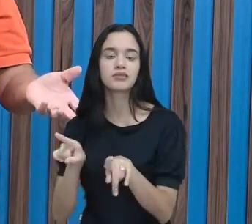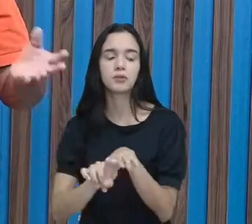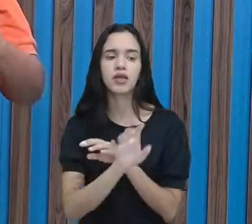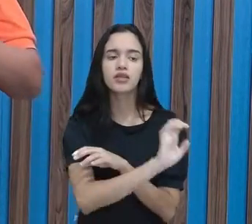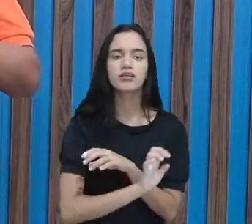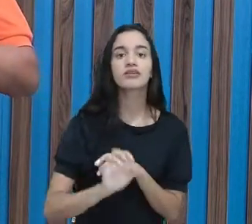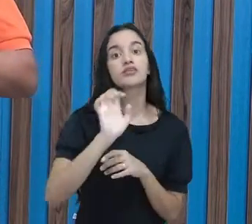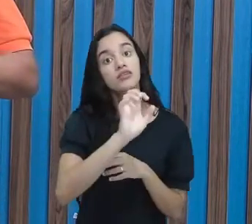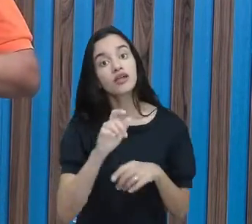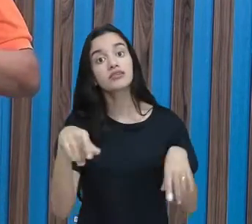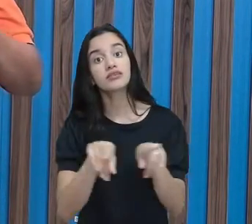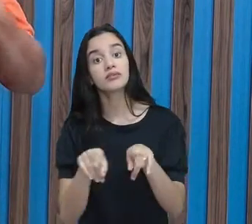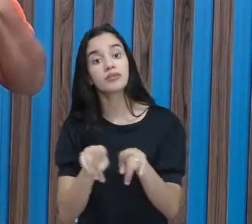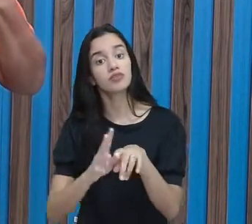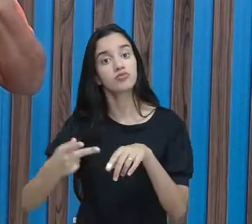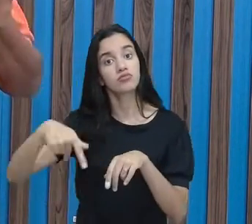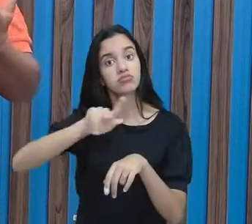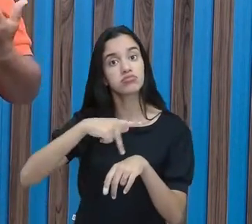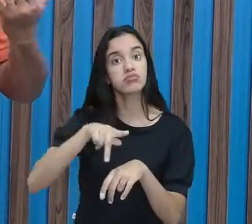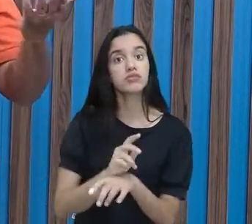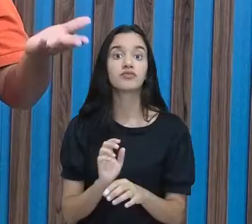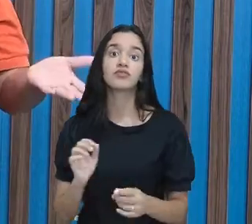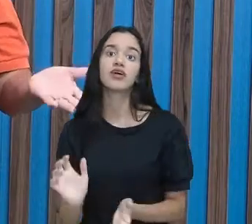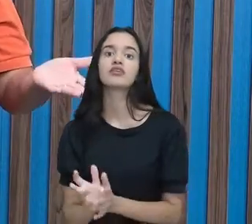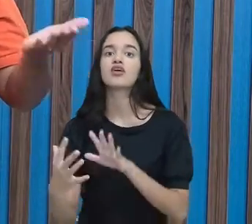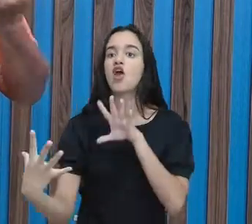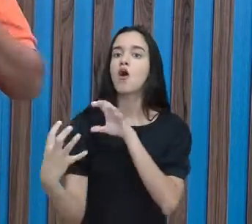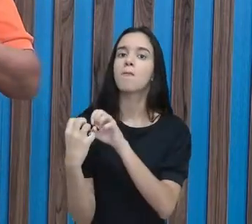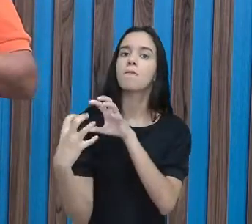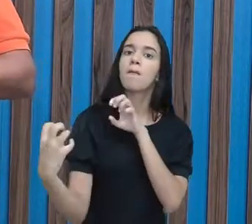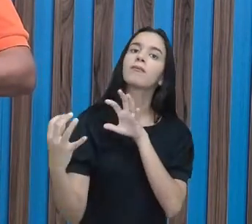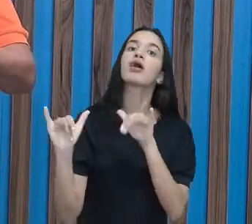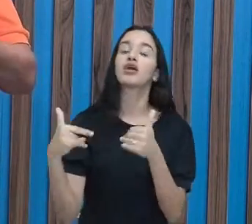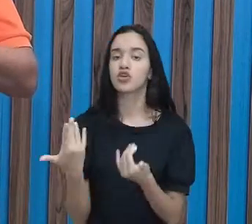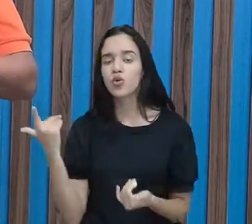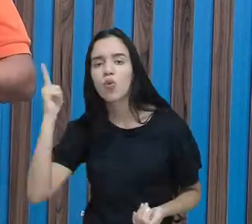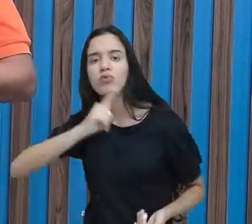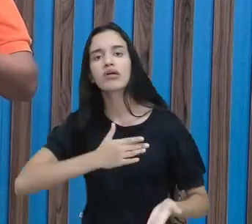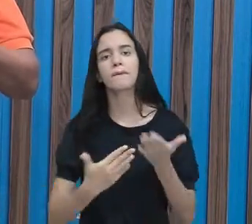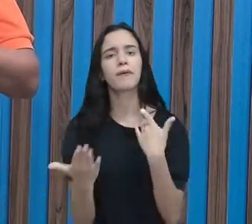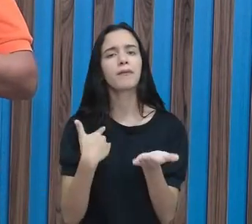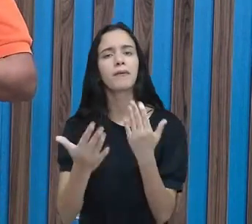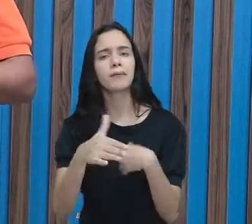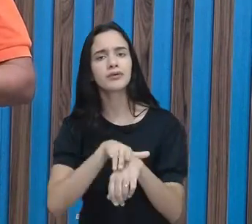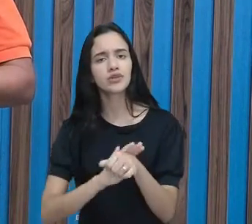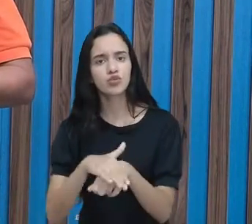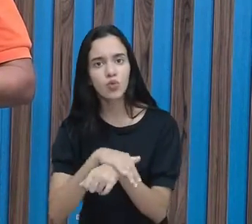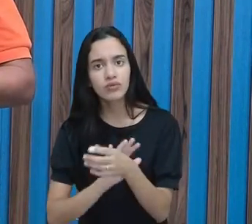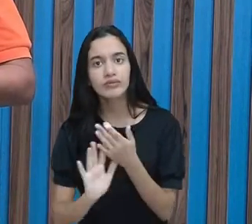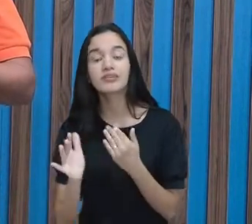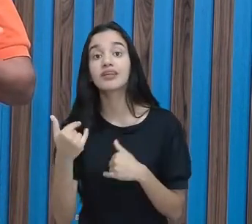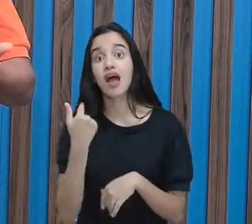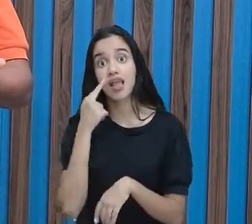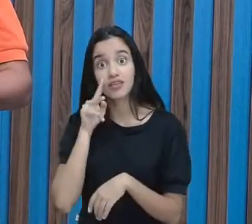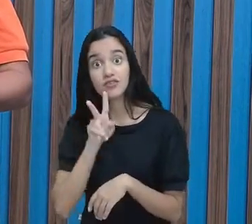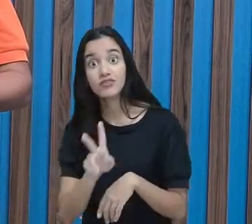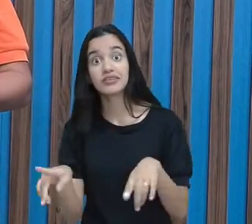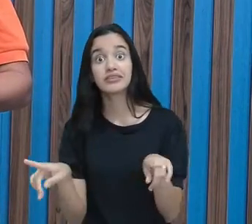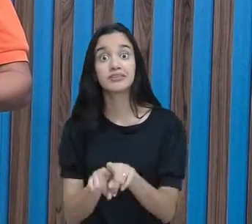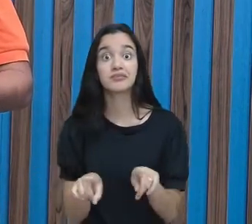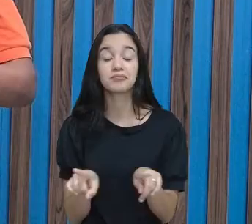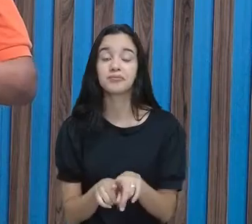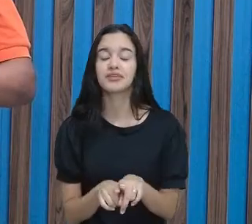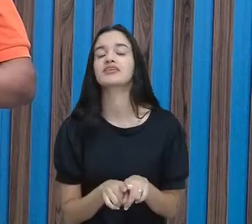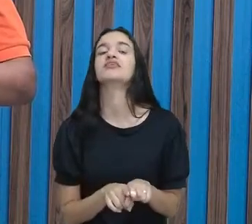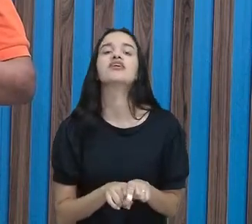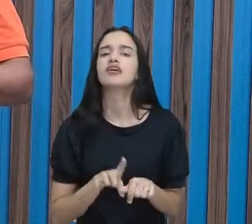outro país, e fazem chamadas de vídeo, conseguem conversar e vê-las na mesma